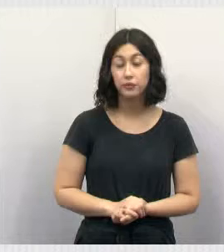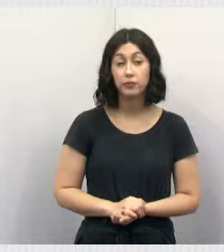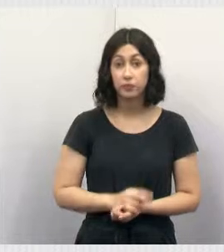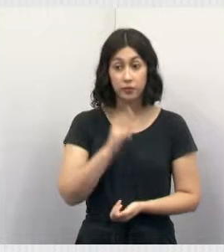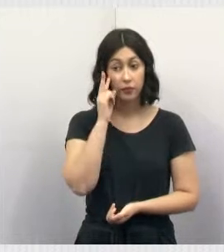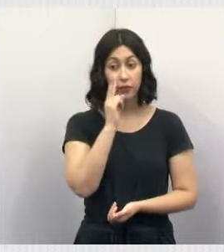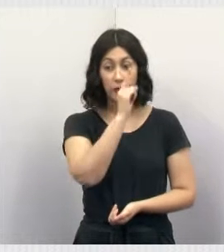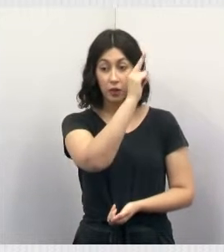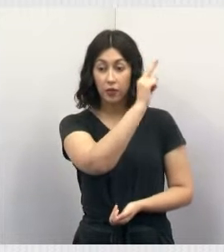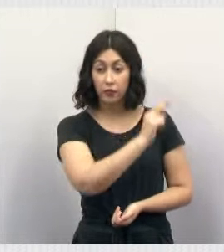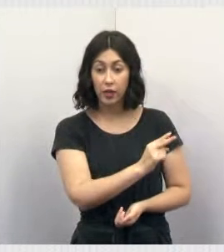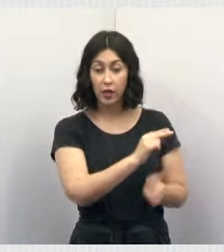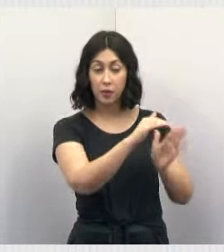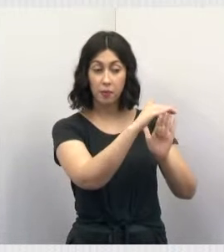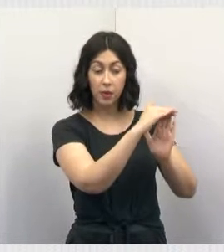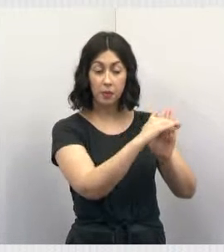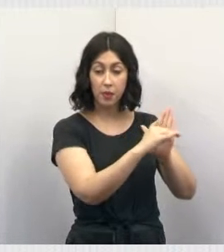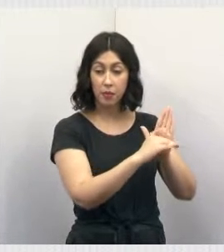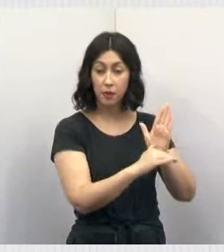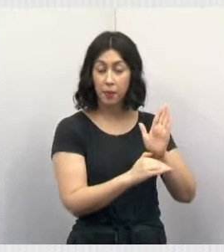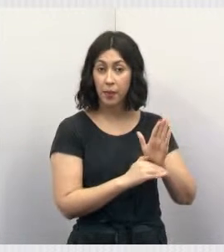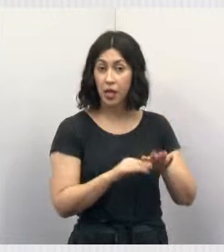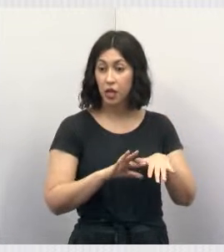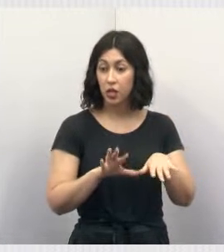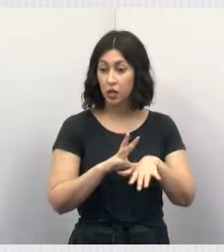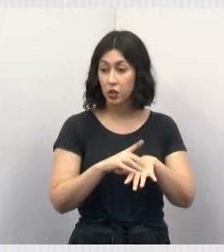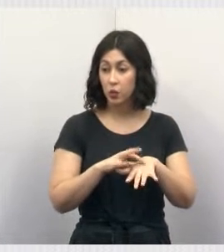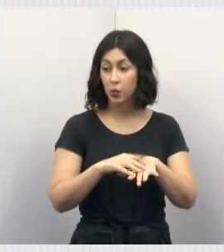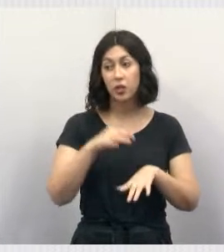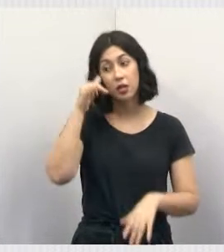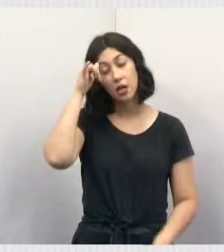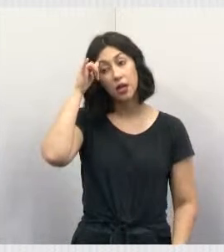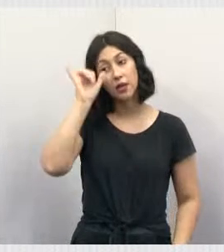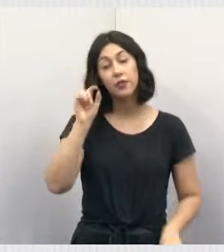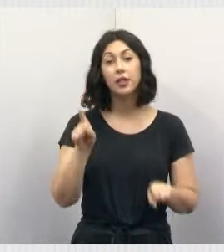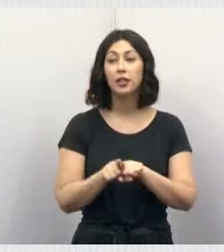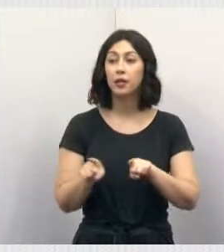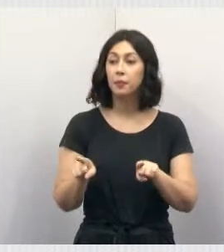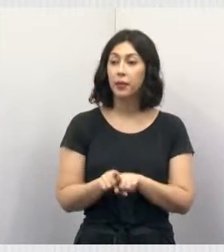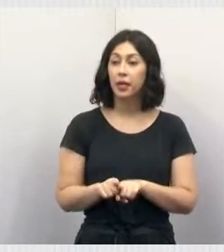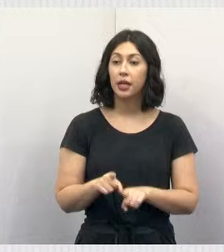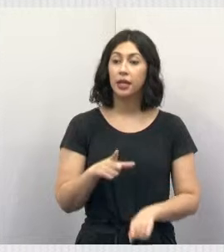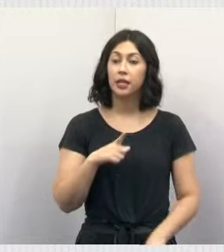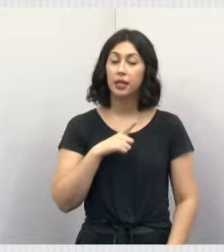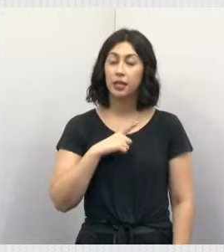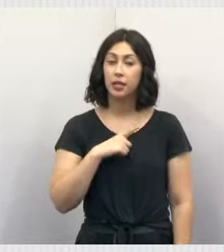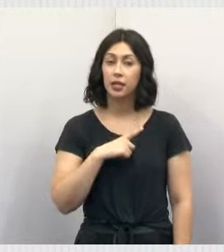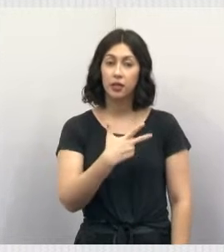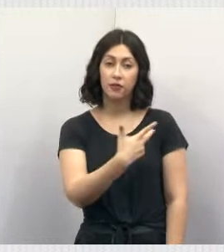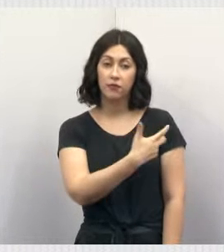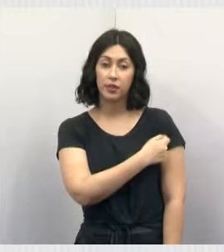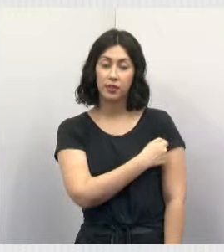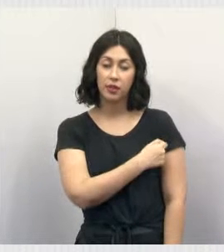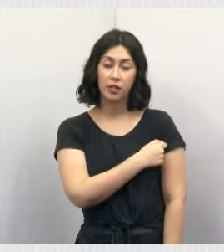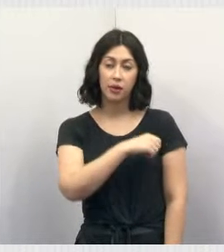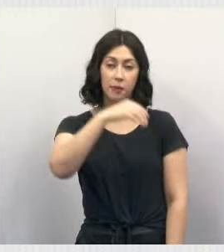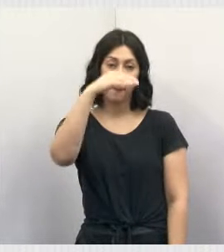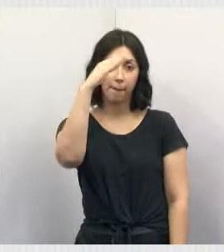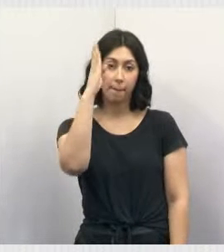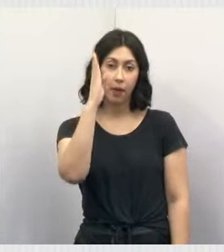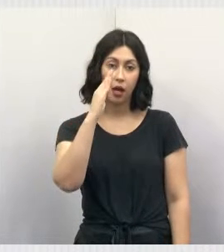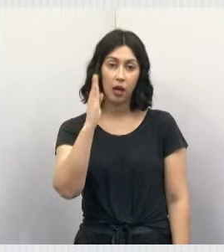Gente, olha quantas doenças previnem a vacina V10. Nós temos a vacina nacional, que se não for